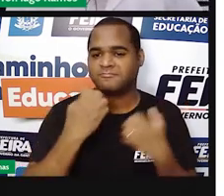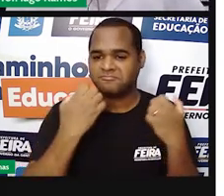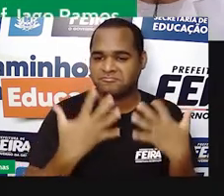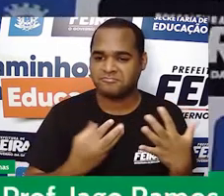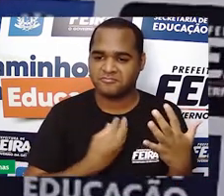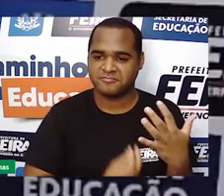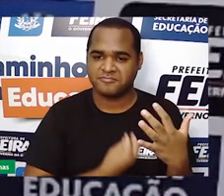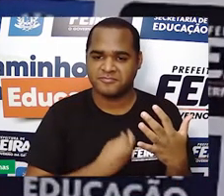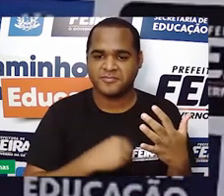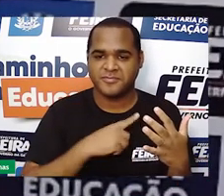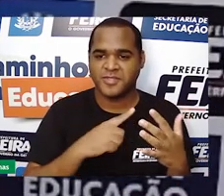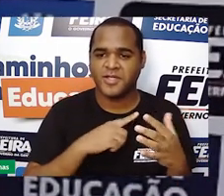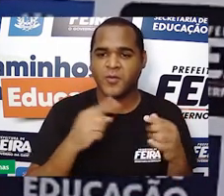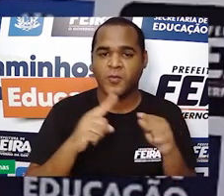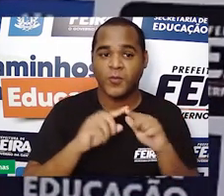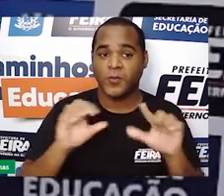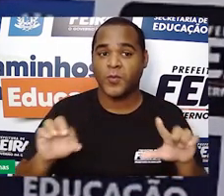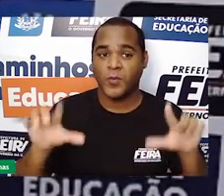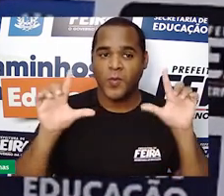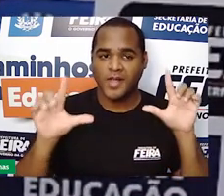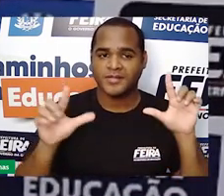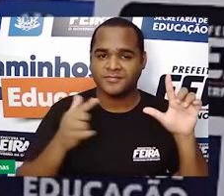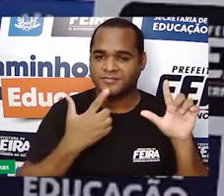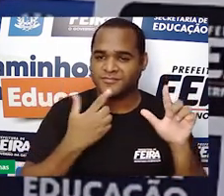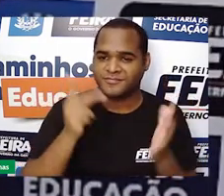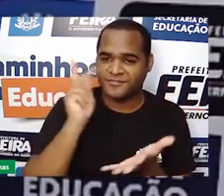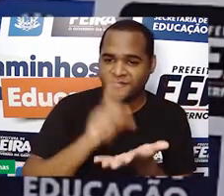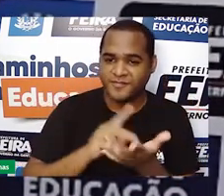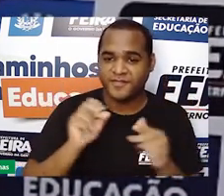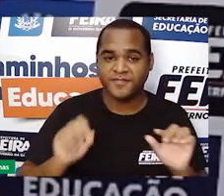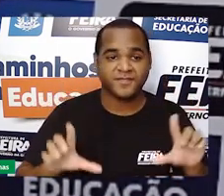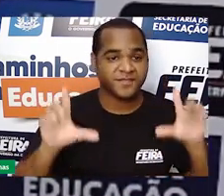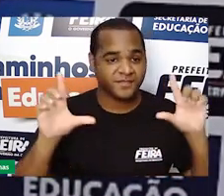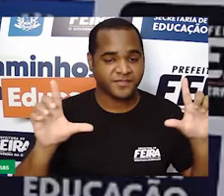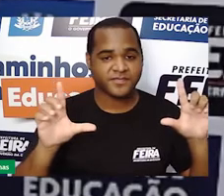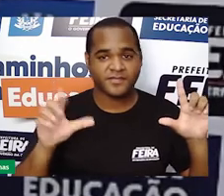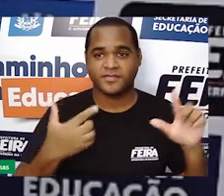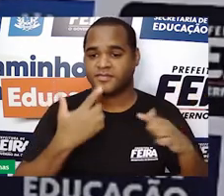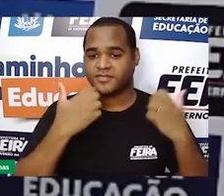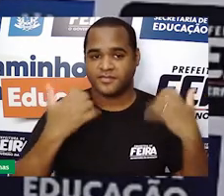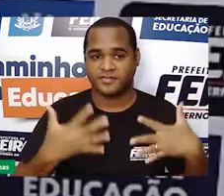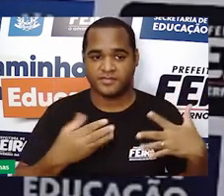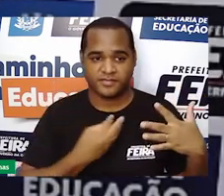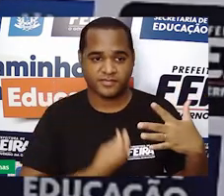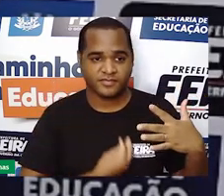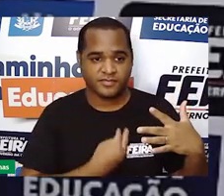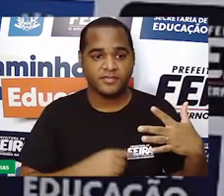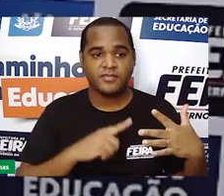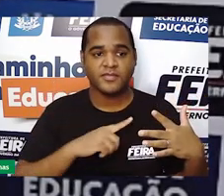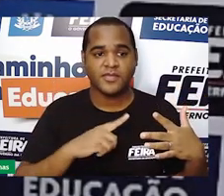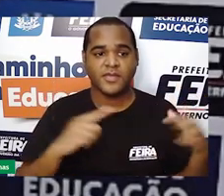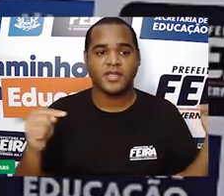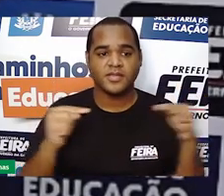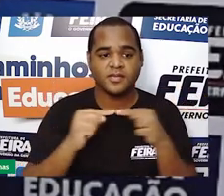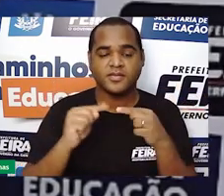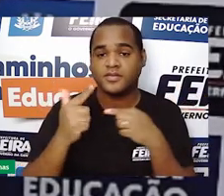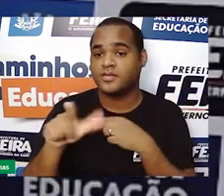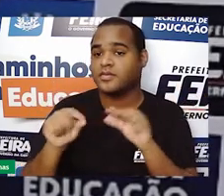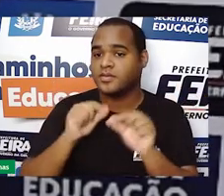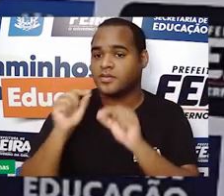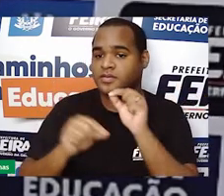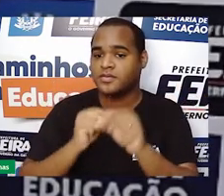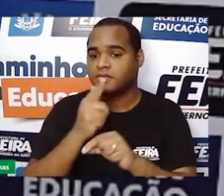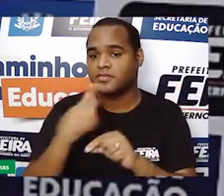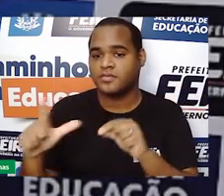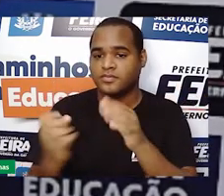nosso quadro virtual, enfim, tirando essa tela e colocando a outra tela aqui que